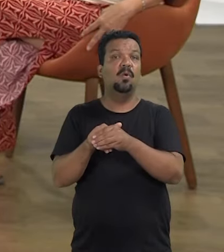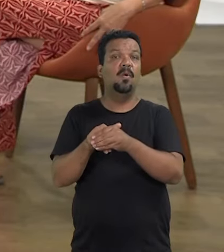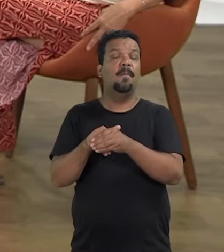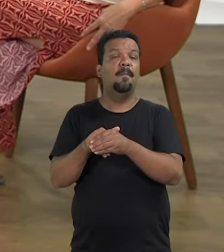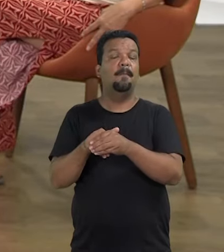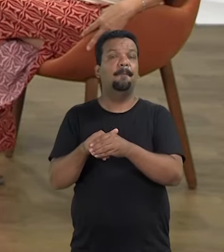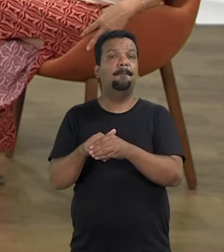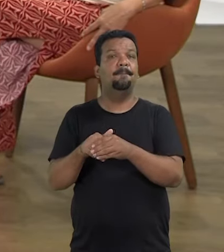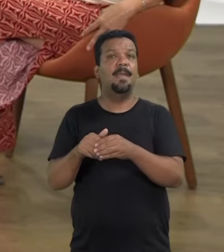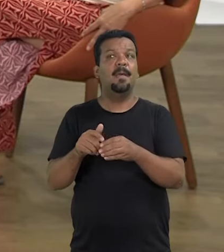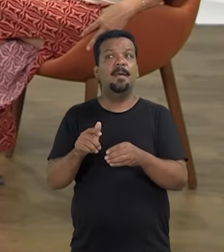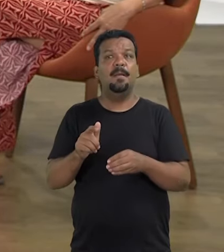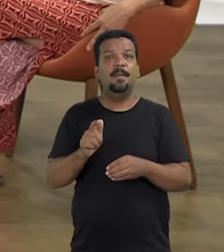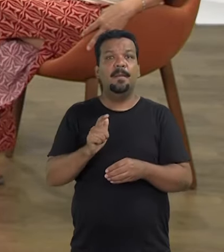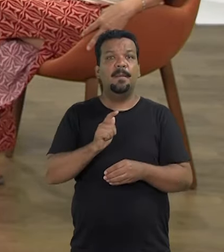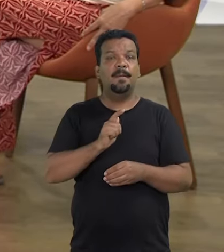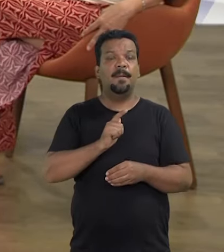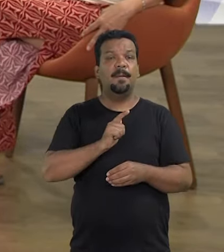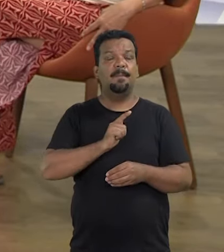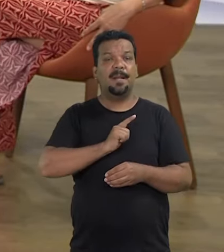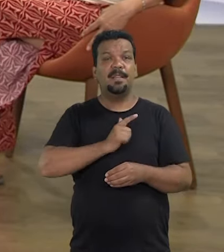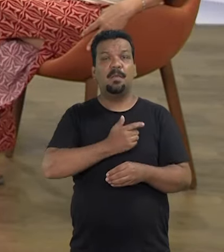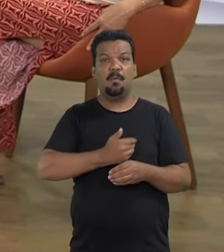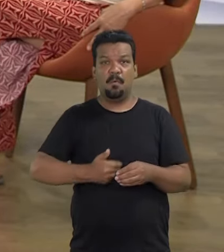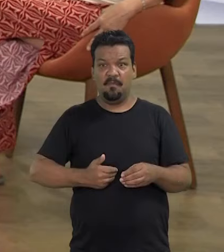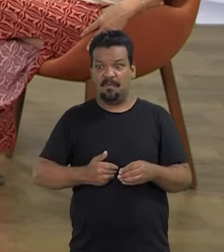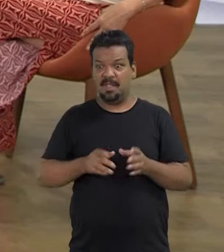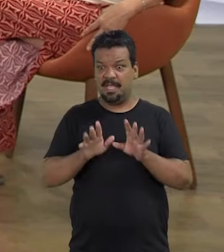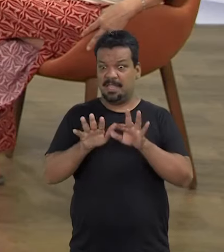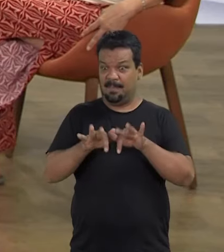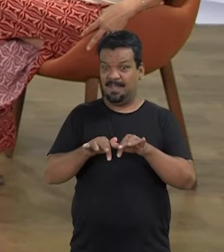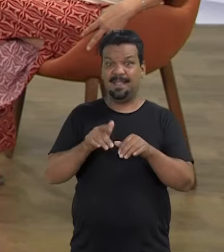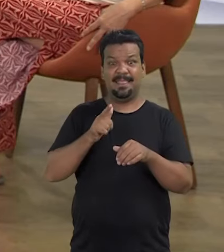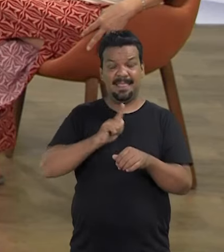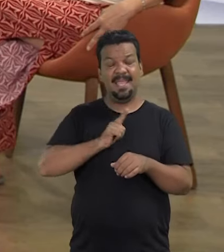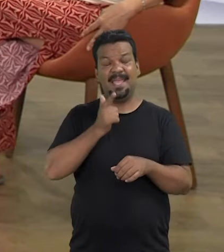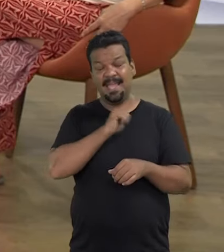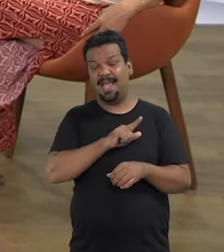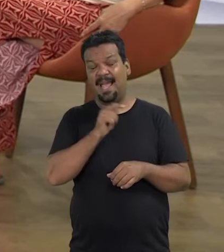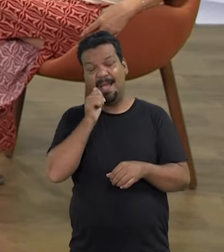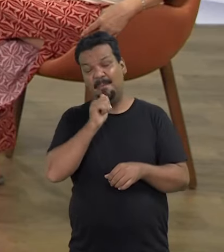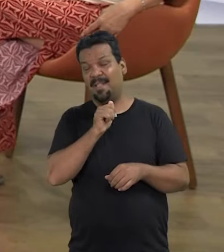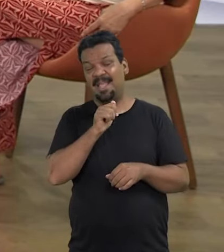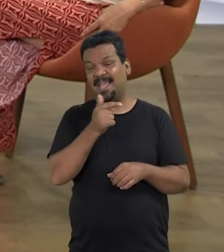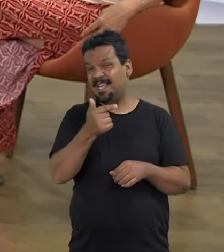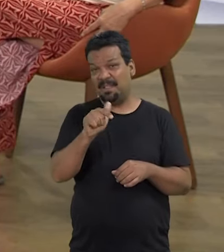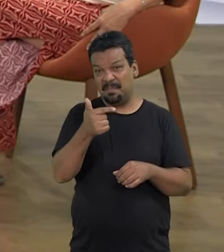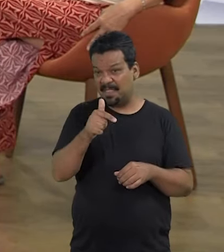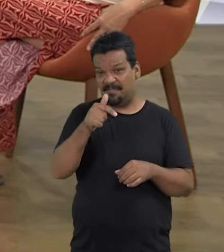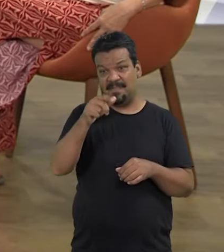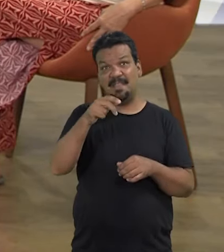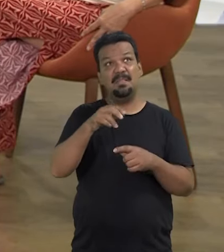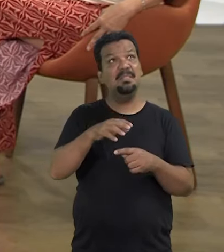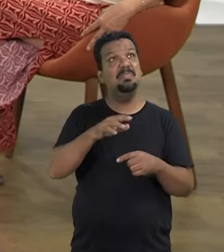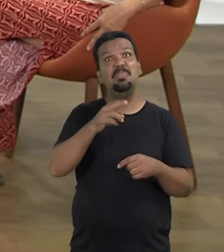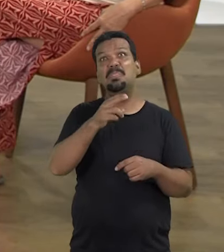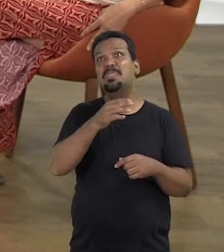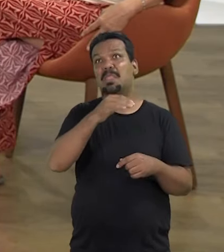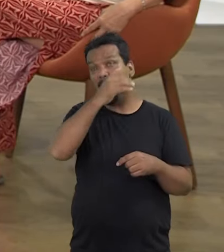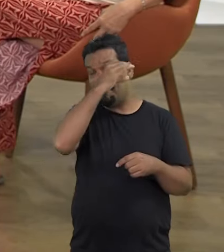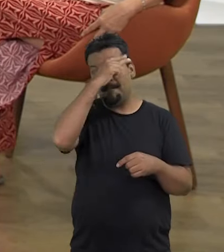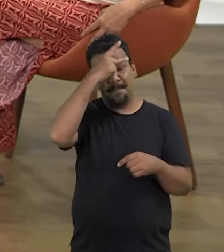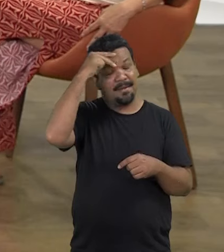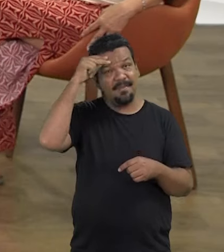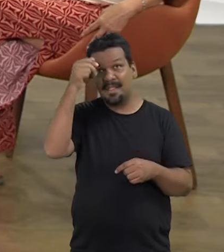governadora. E termina que tem que ganhar uma mulher, quando você nunca teve nenhuma prefeita